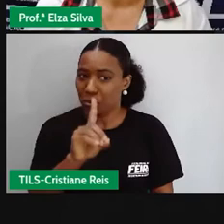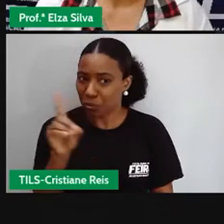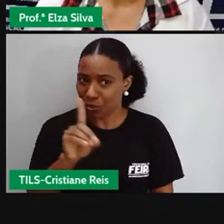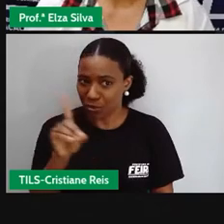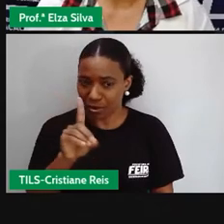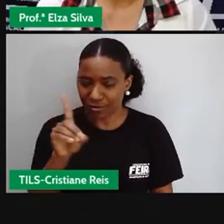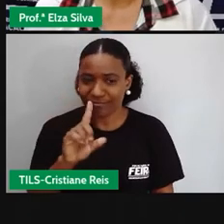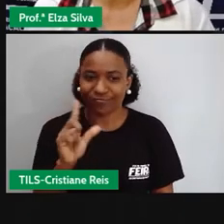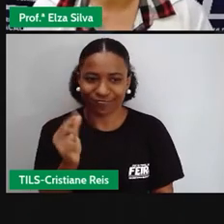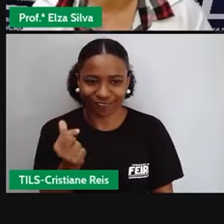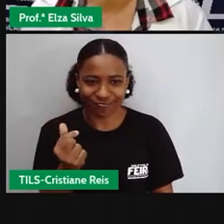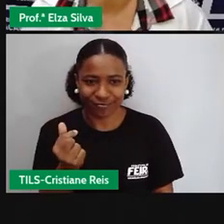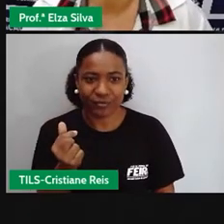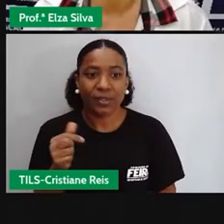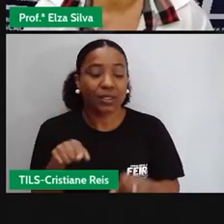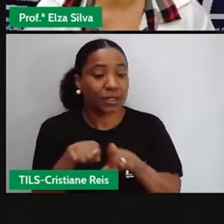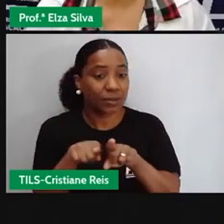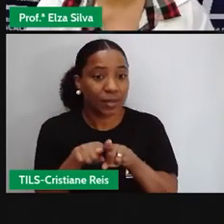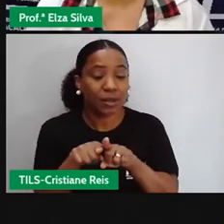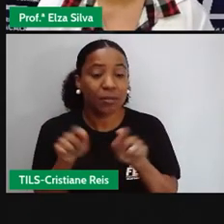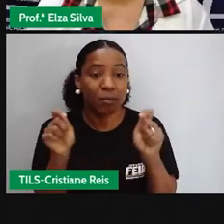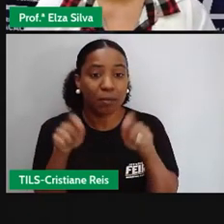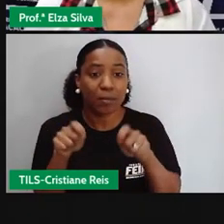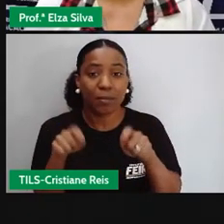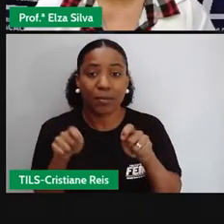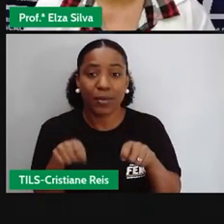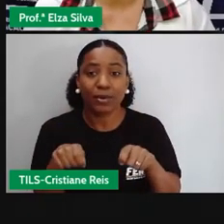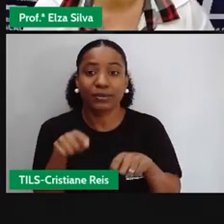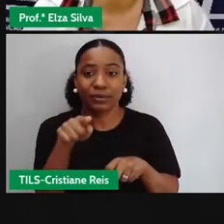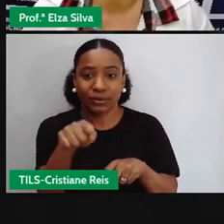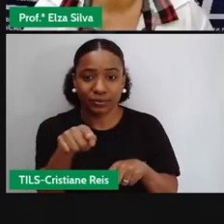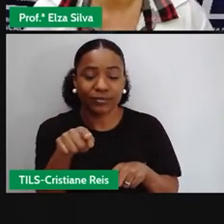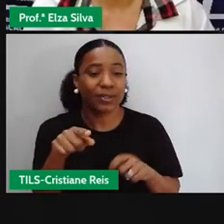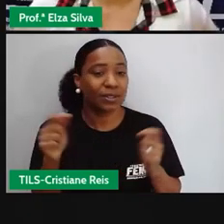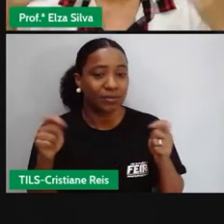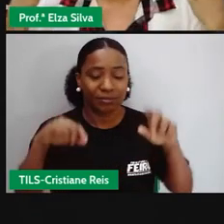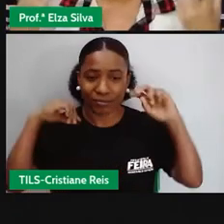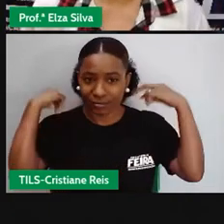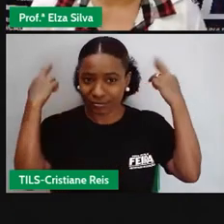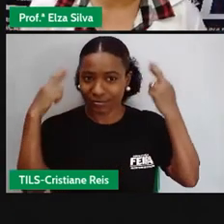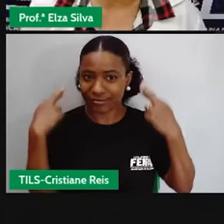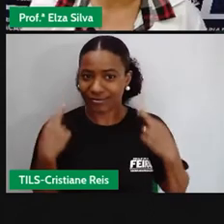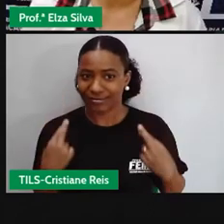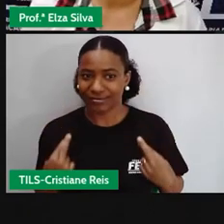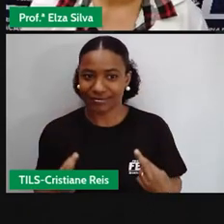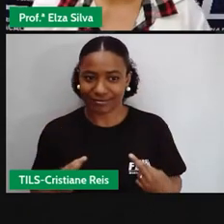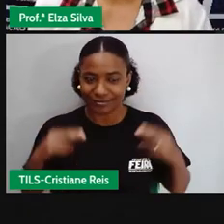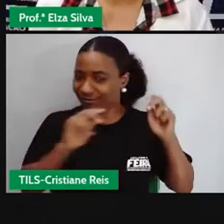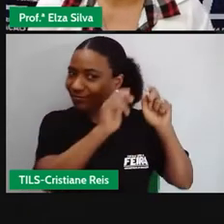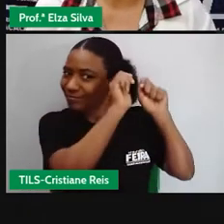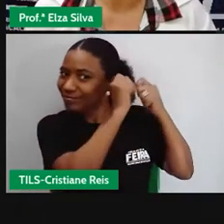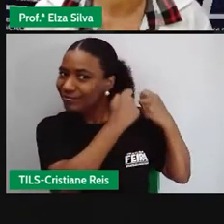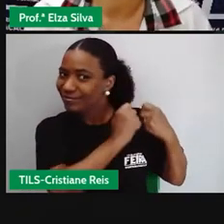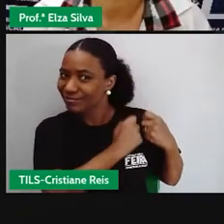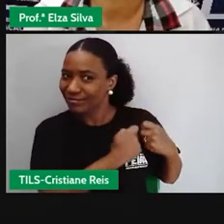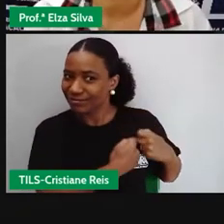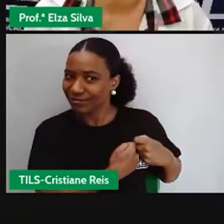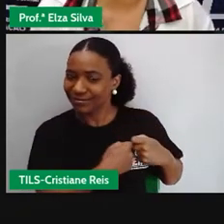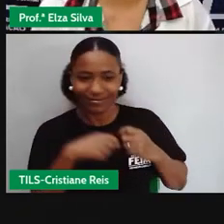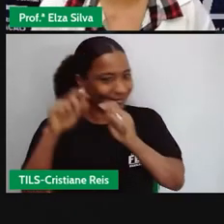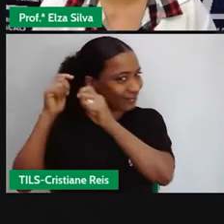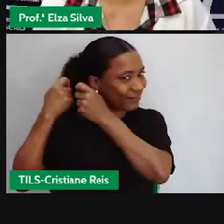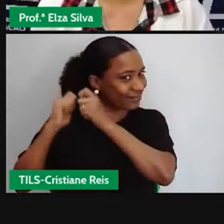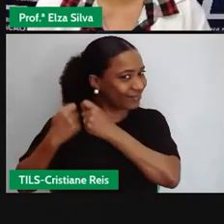E é possível também utilizar braided hair, que são as tranças. Que nesse caso, o